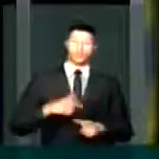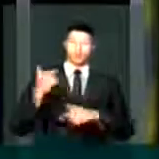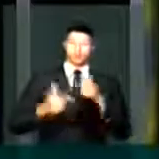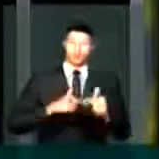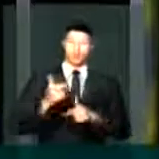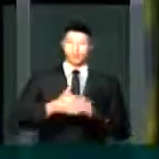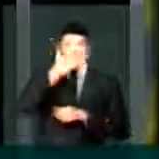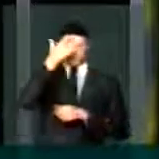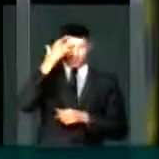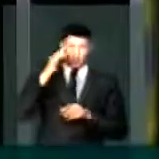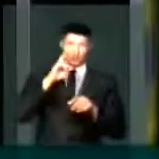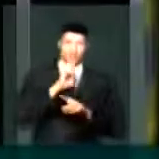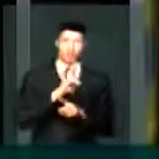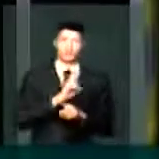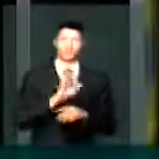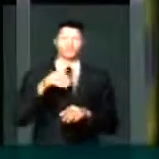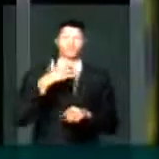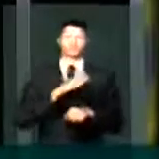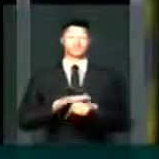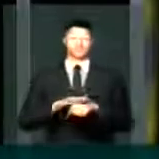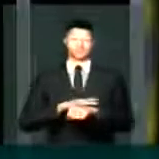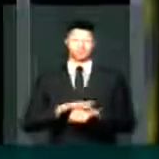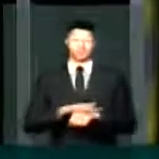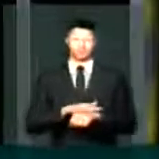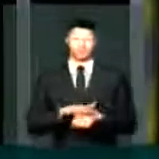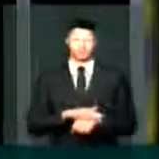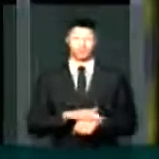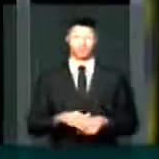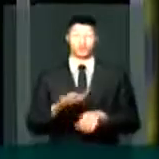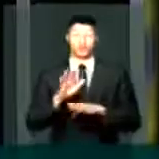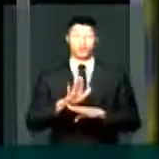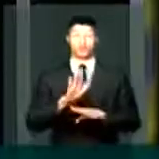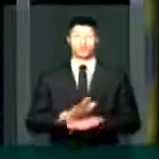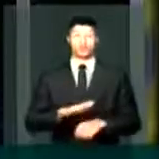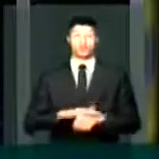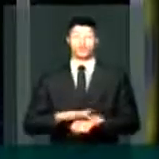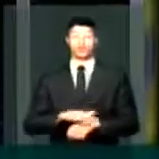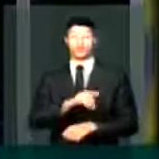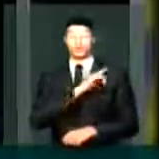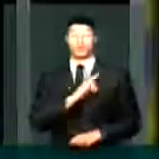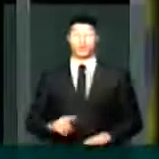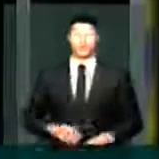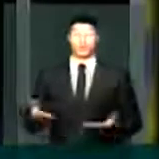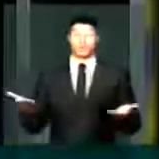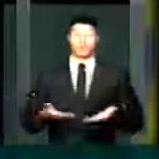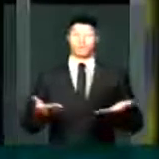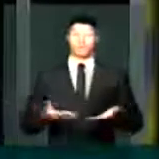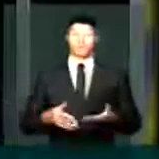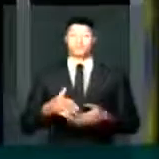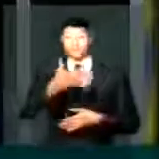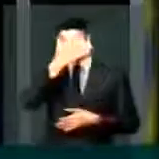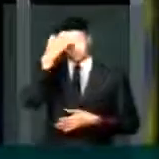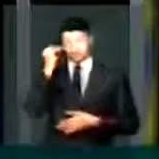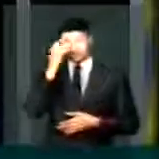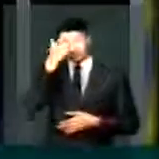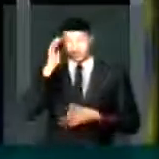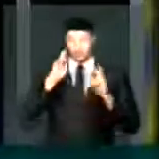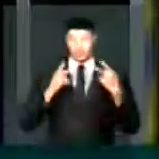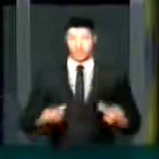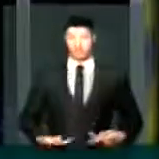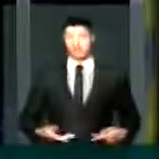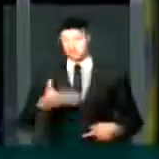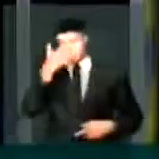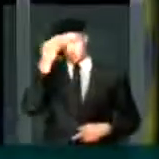daquele que se socorre numa doença, do auxílio-doença. O governo agora esquece os humildes,